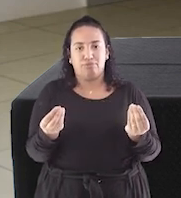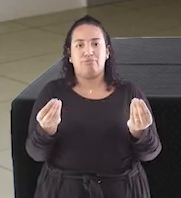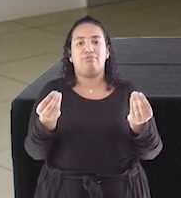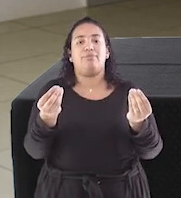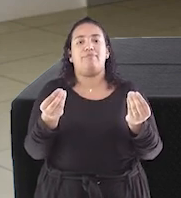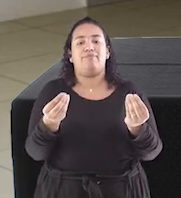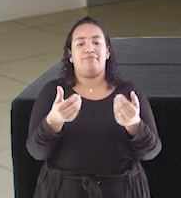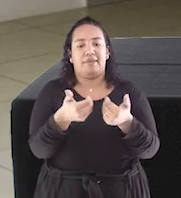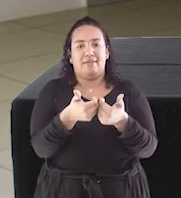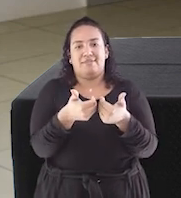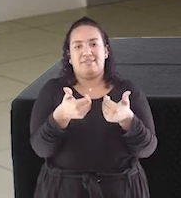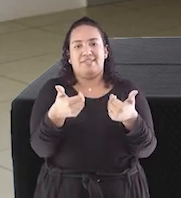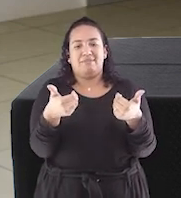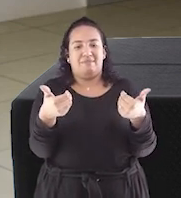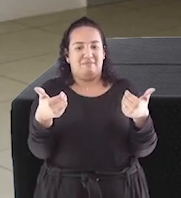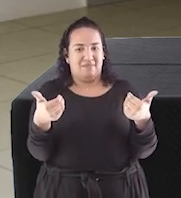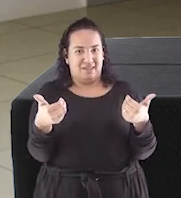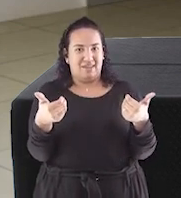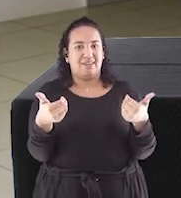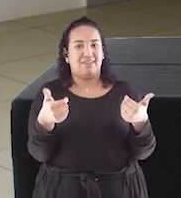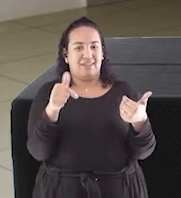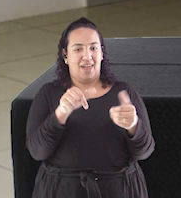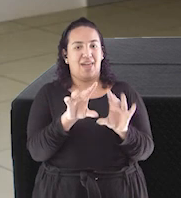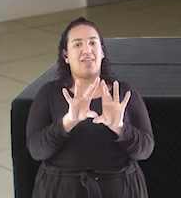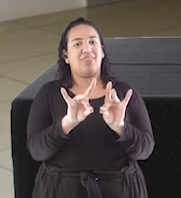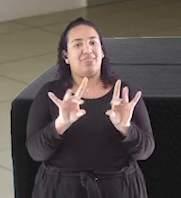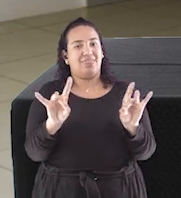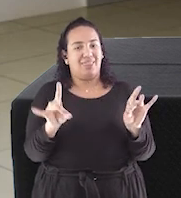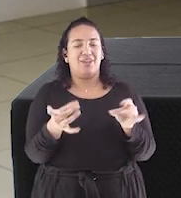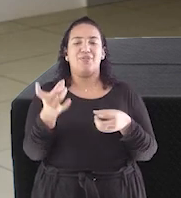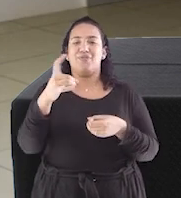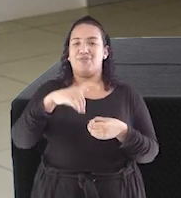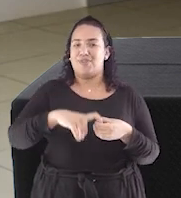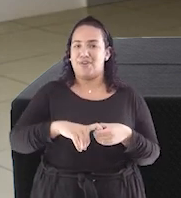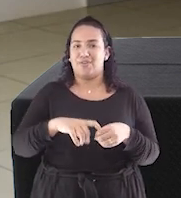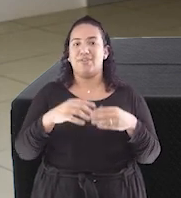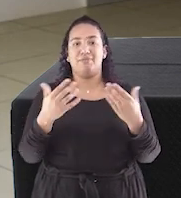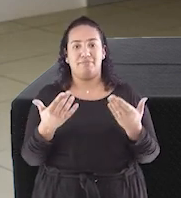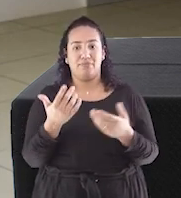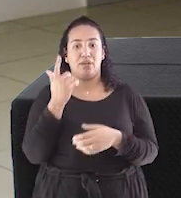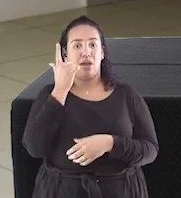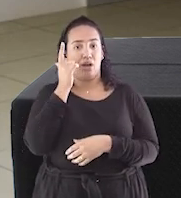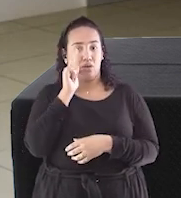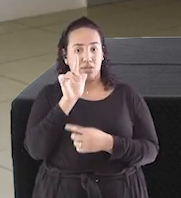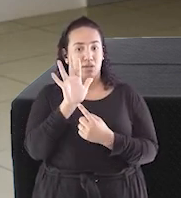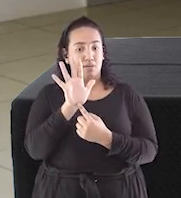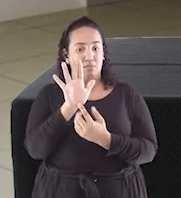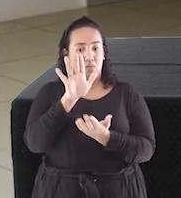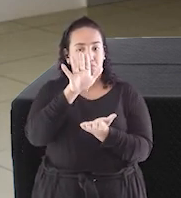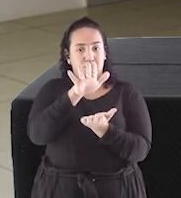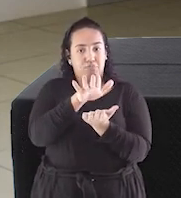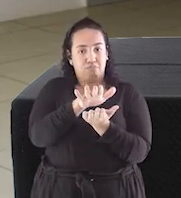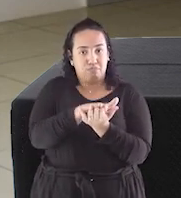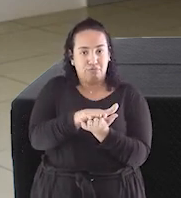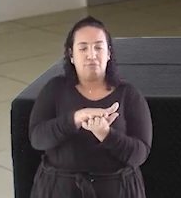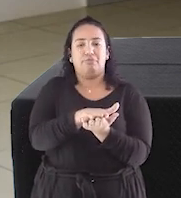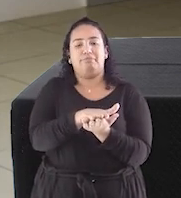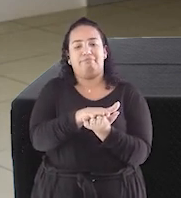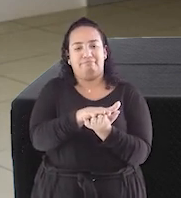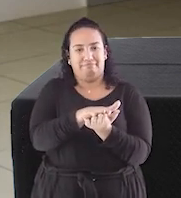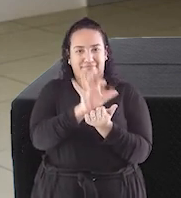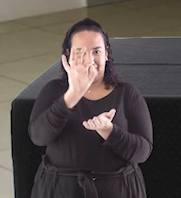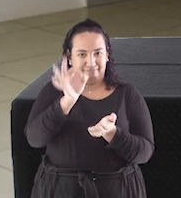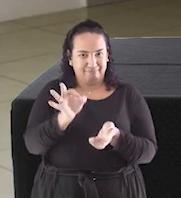então elas vão se afastando umas das outras, tendo a consistência líquida novamente, então a nossa mão consegue afundar, um outro objeto também consegue